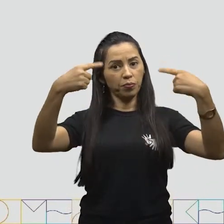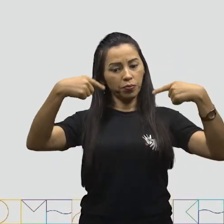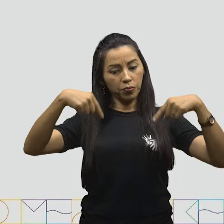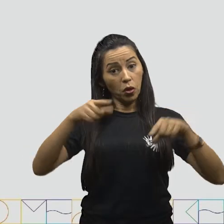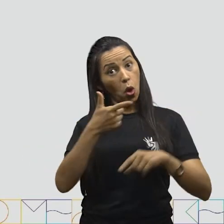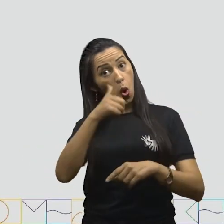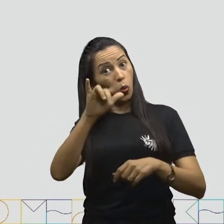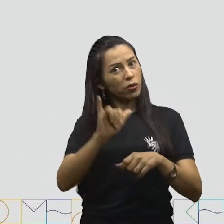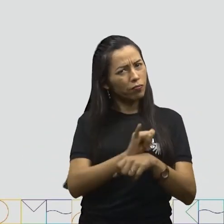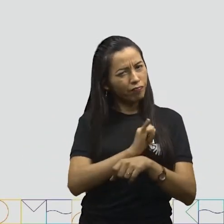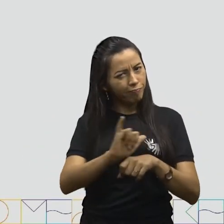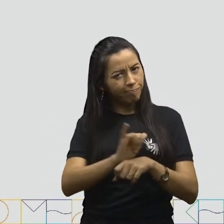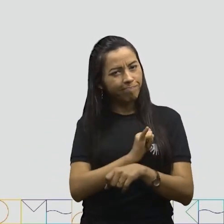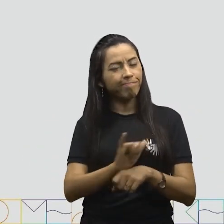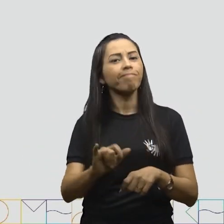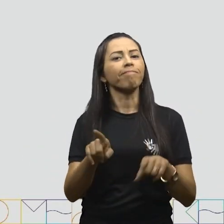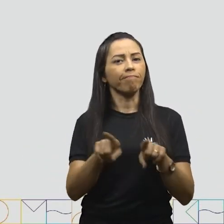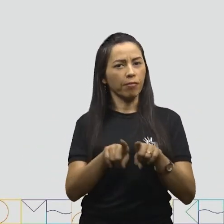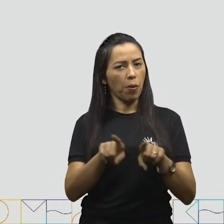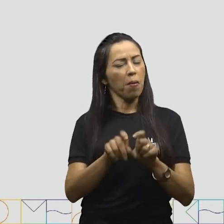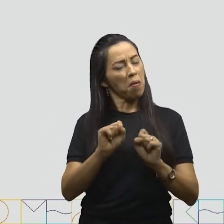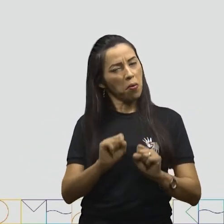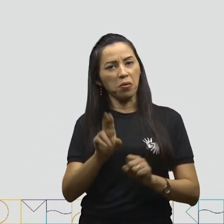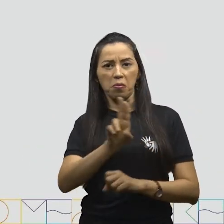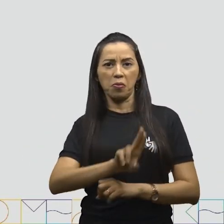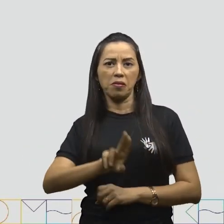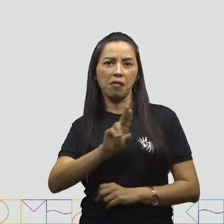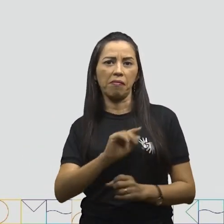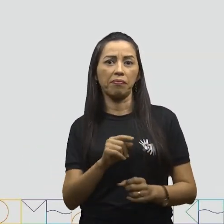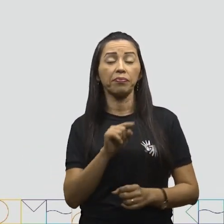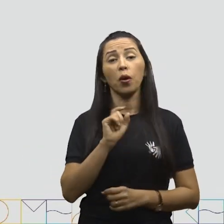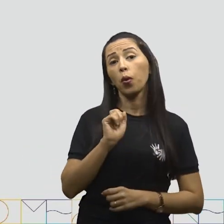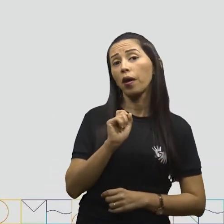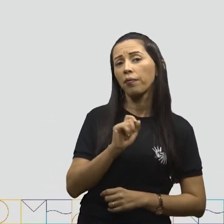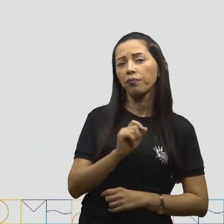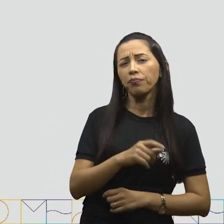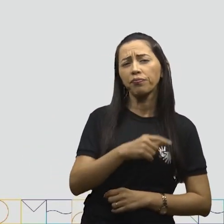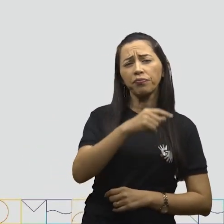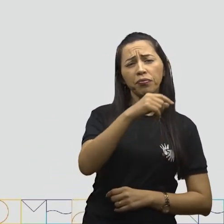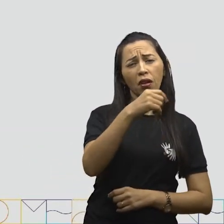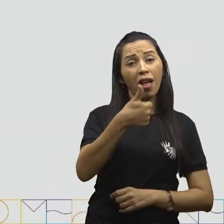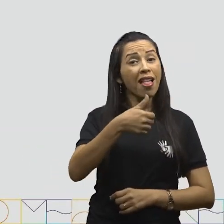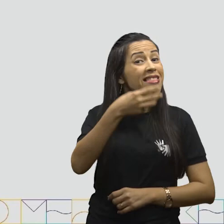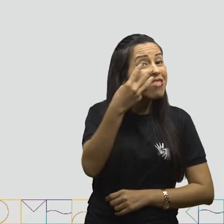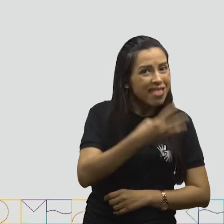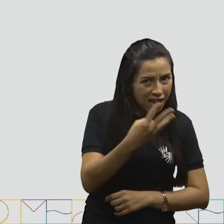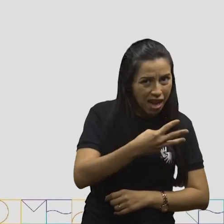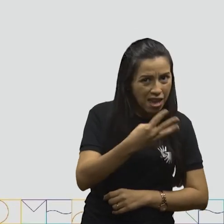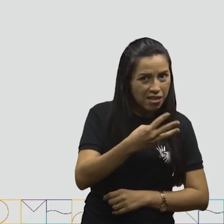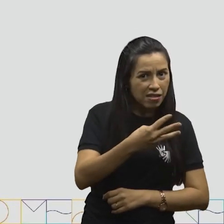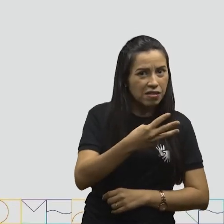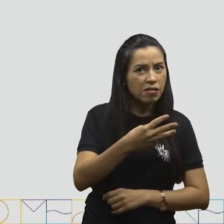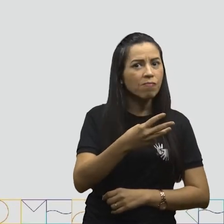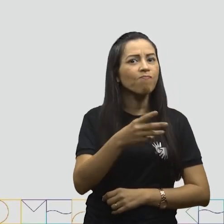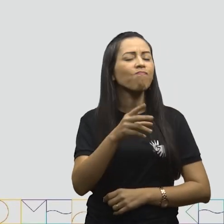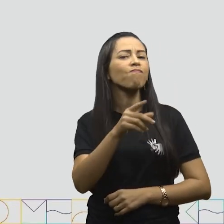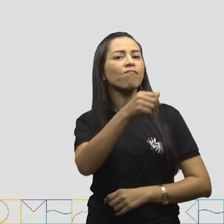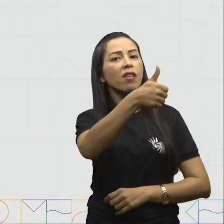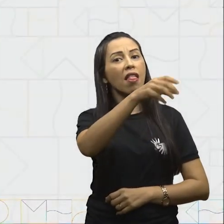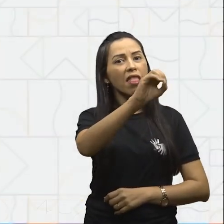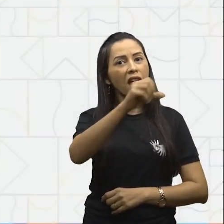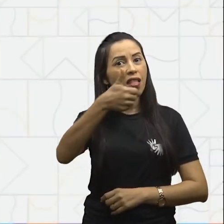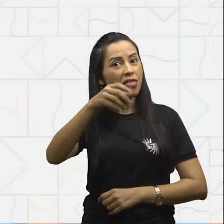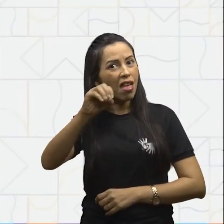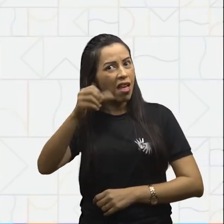possibilidade que podemos ter é de 3 cédulas de 10 reais.